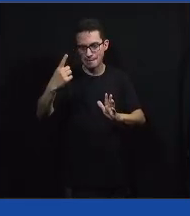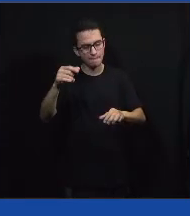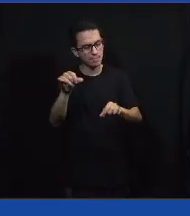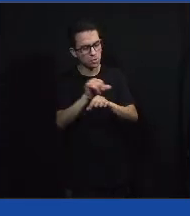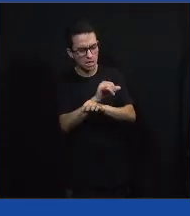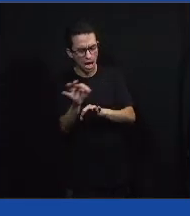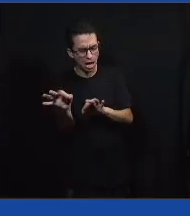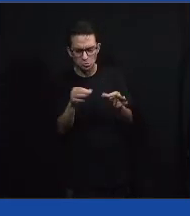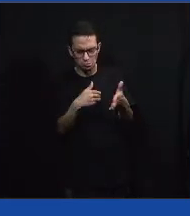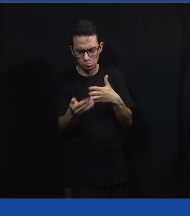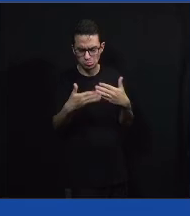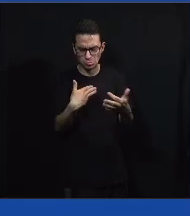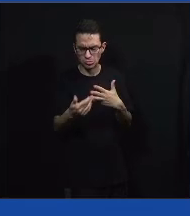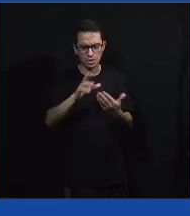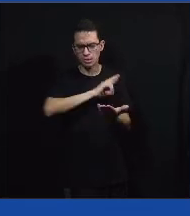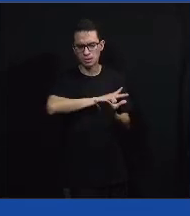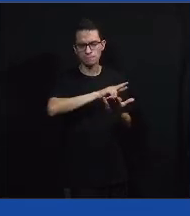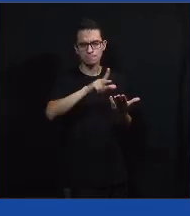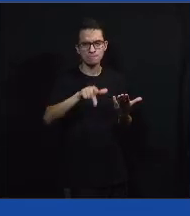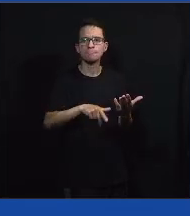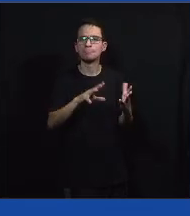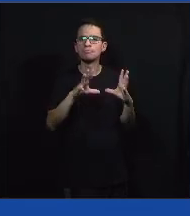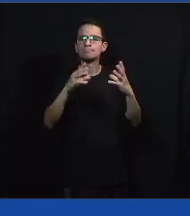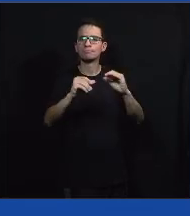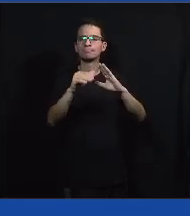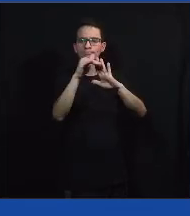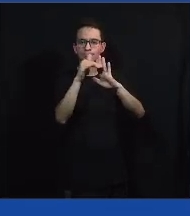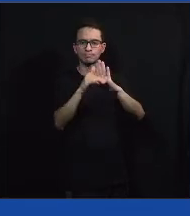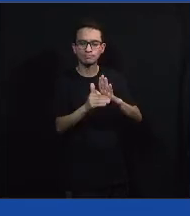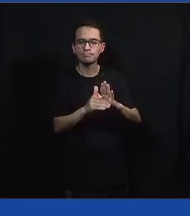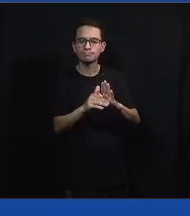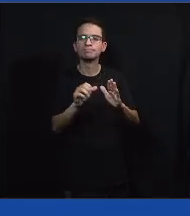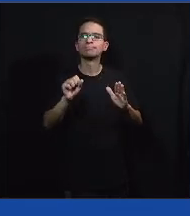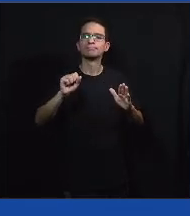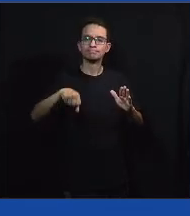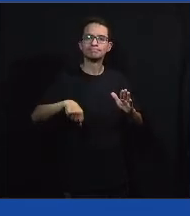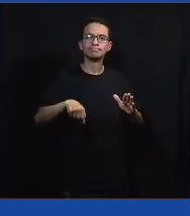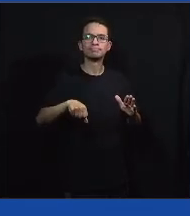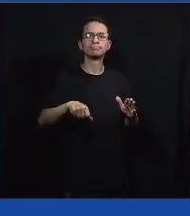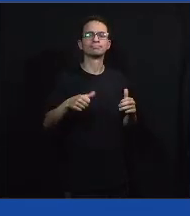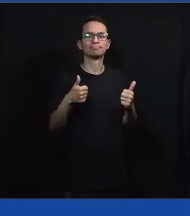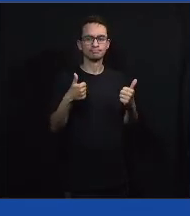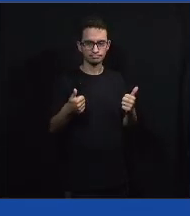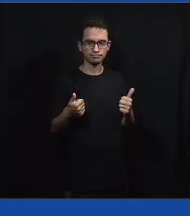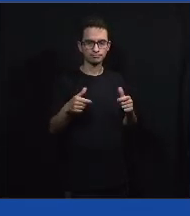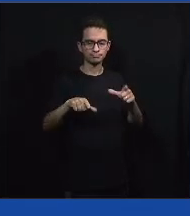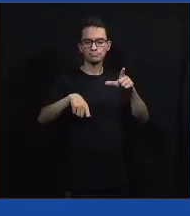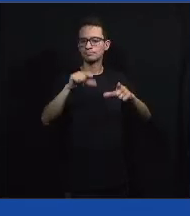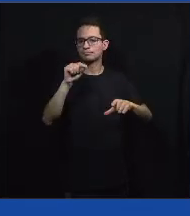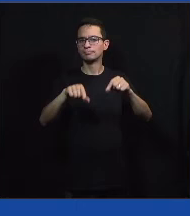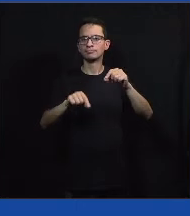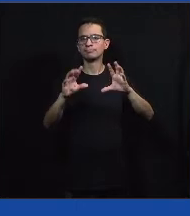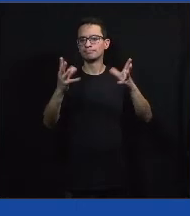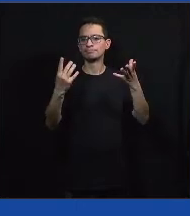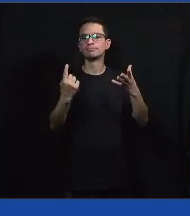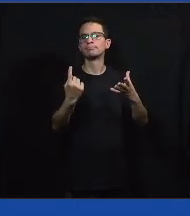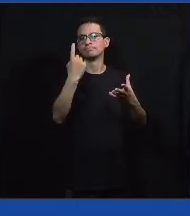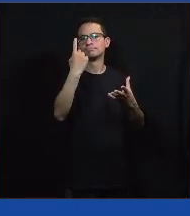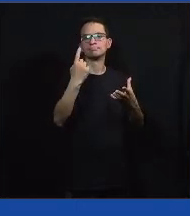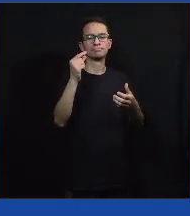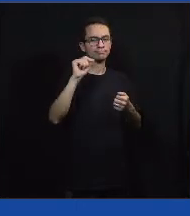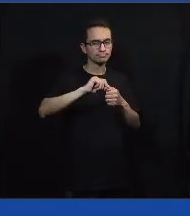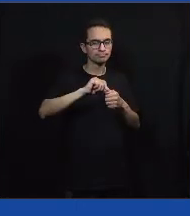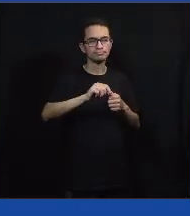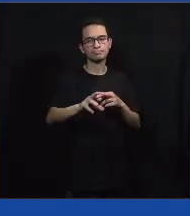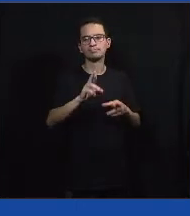coisa para resolver todos esses tópicos que a gente listou como causas raízes. Ou a gente vai selecionar uma causa em si e tentar resolver